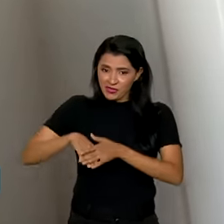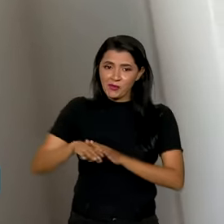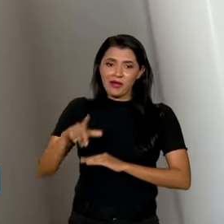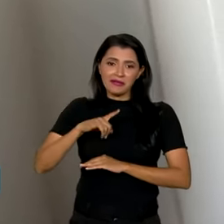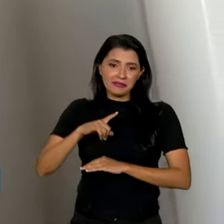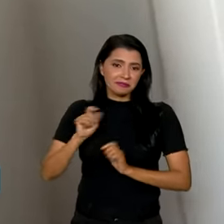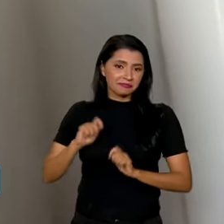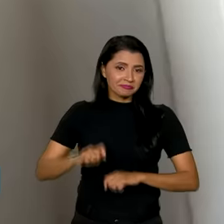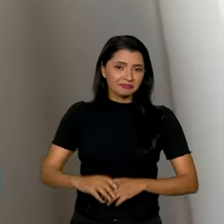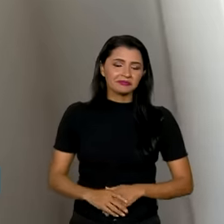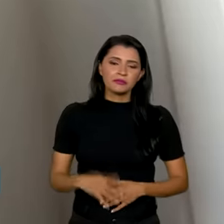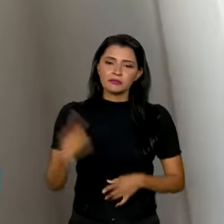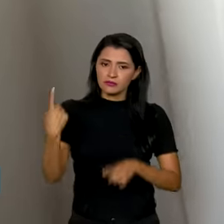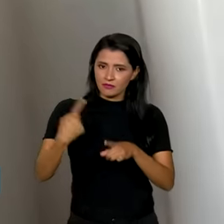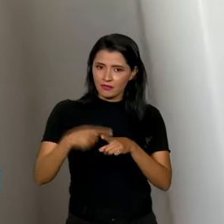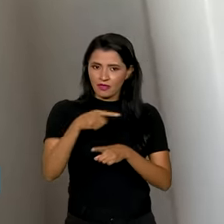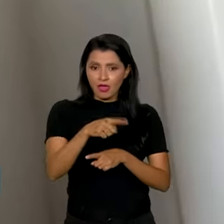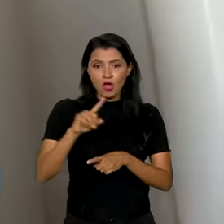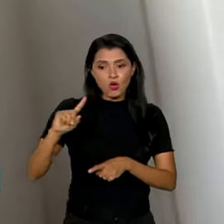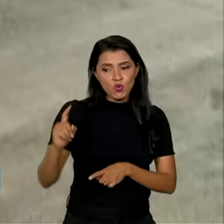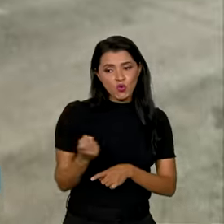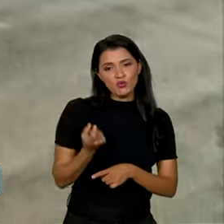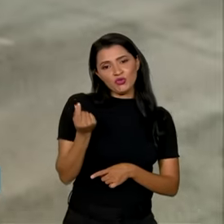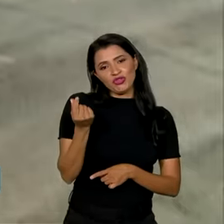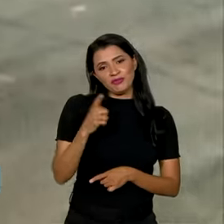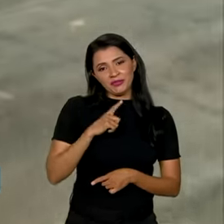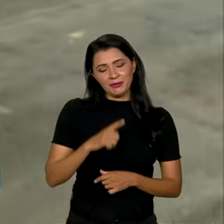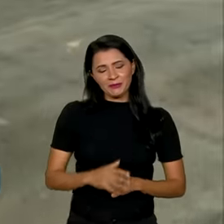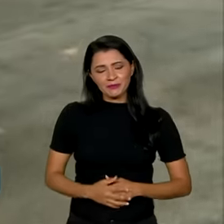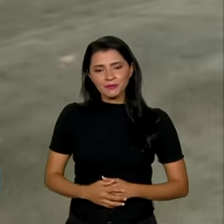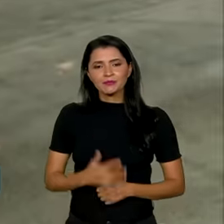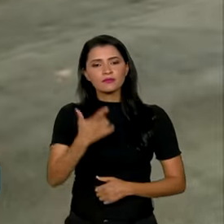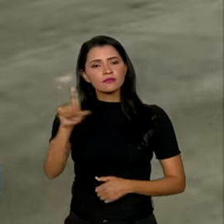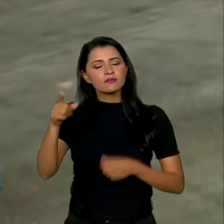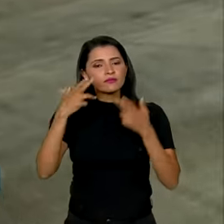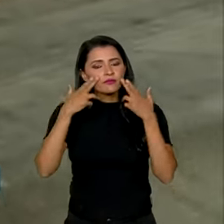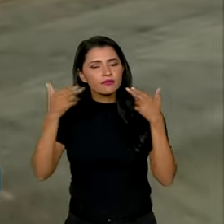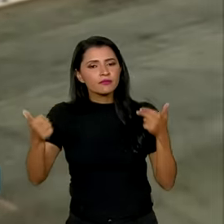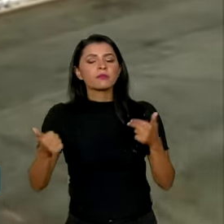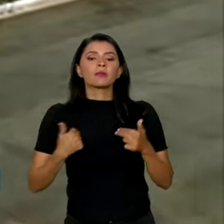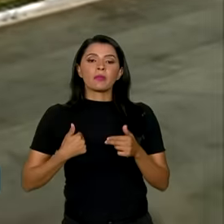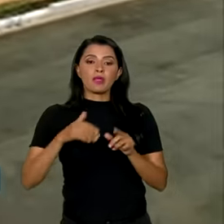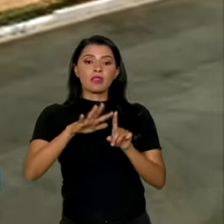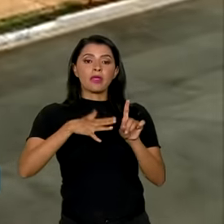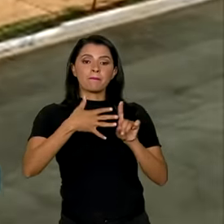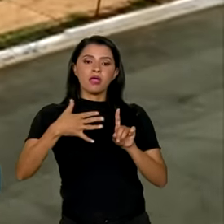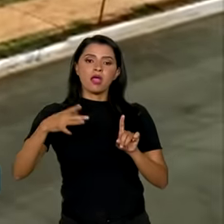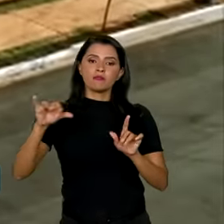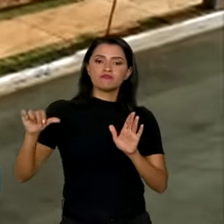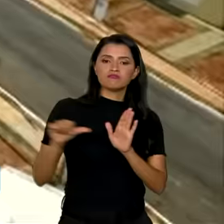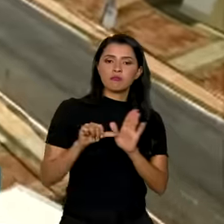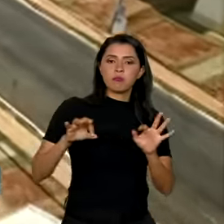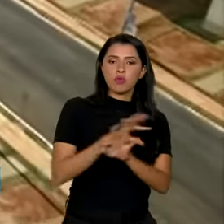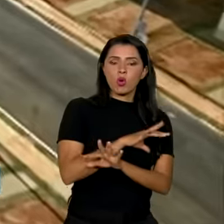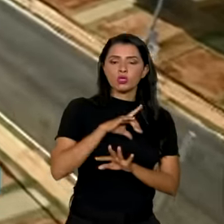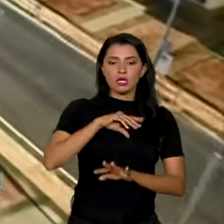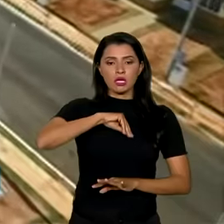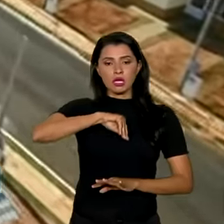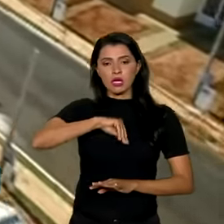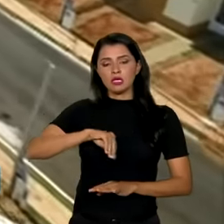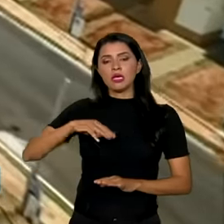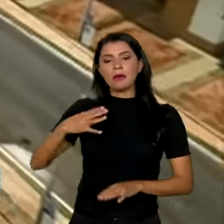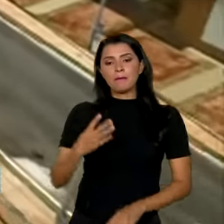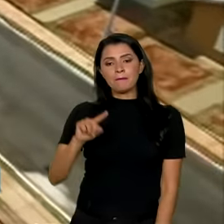sobra, né? Porque esse é o meu único ganho. Outra novidade é a tabela fixa para quem tem renda bruta de até R$